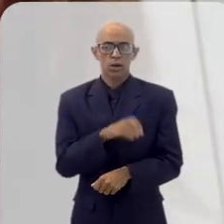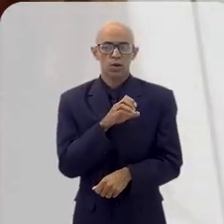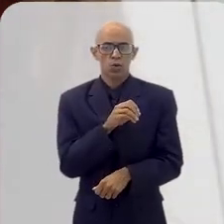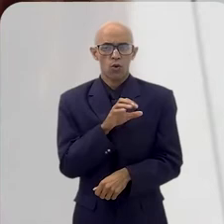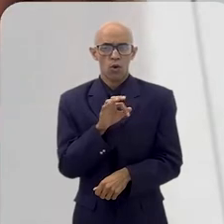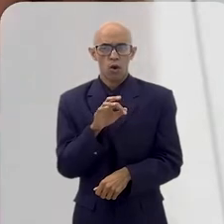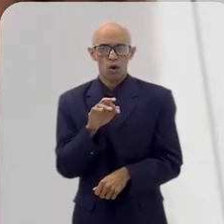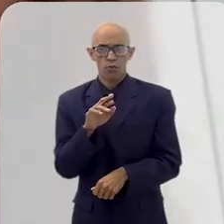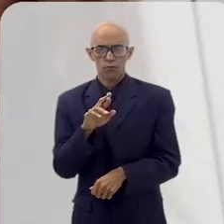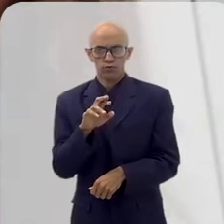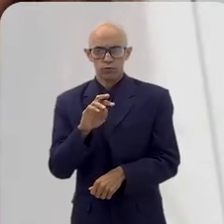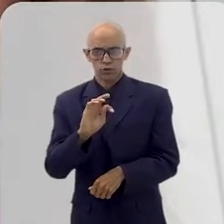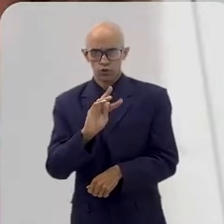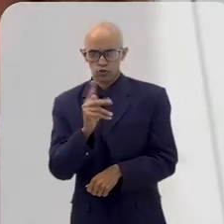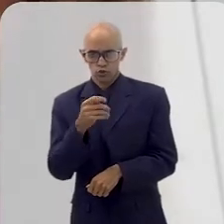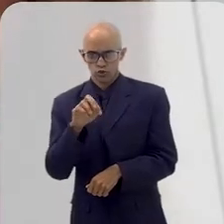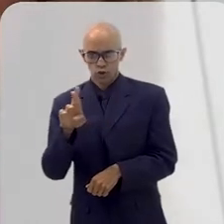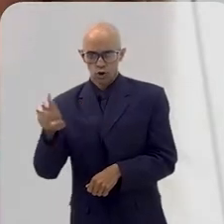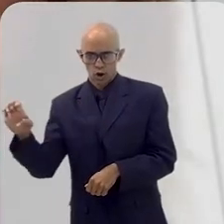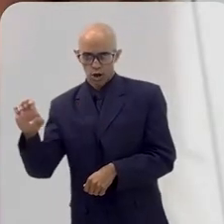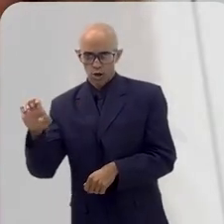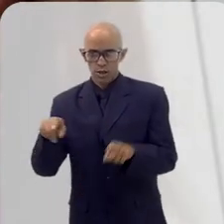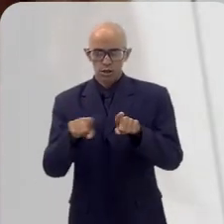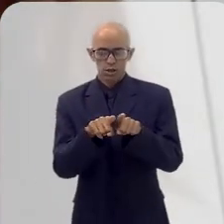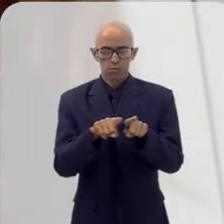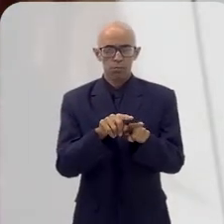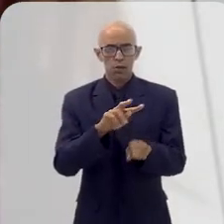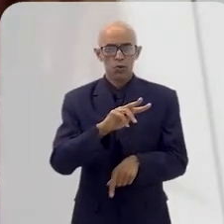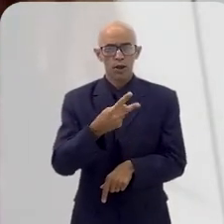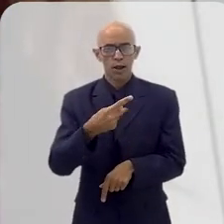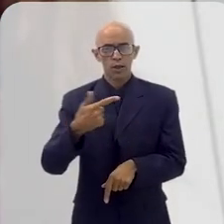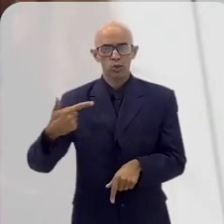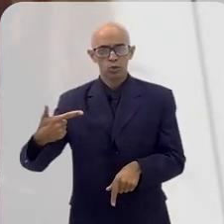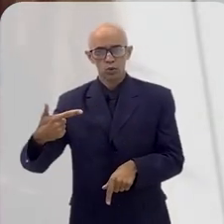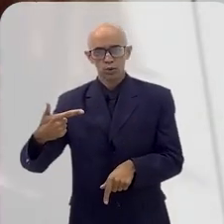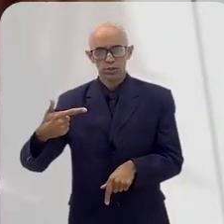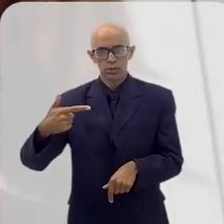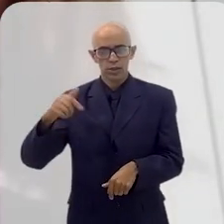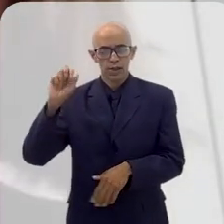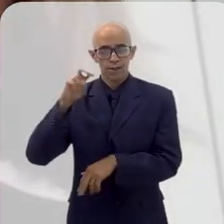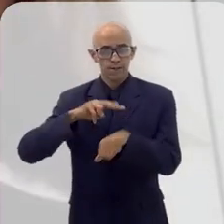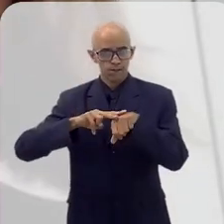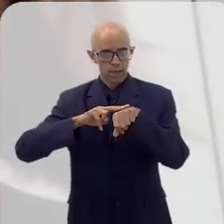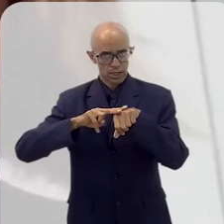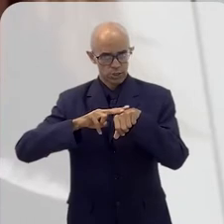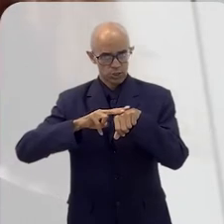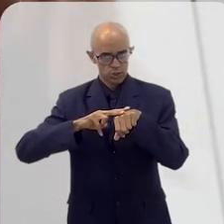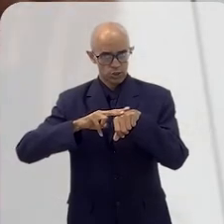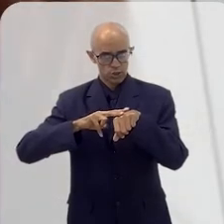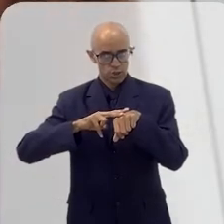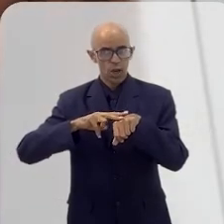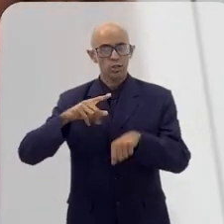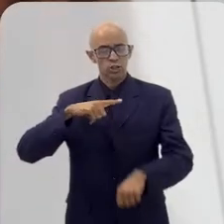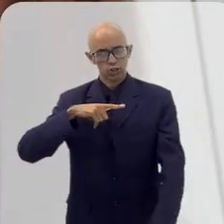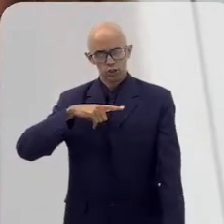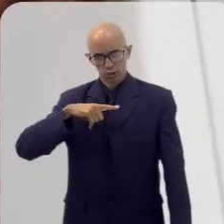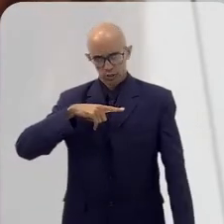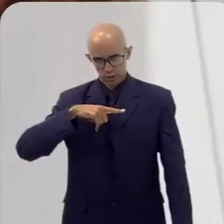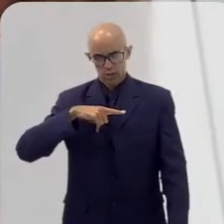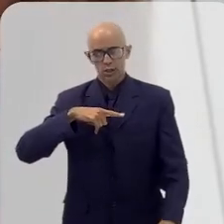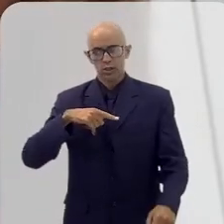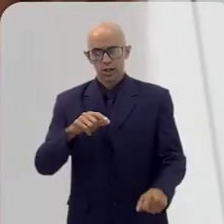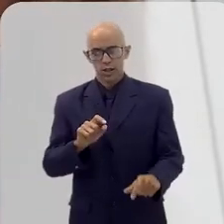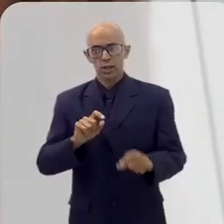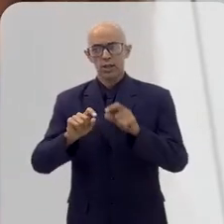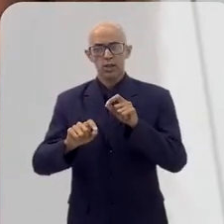que é a eólica offshore e o hidrogênio verde. No Norte Fluminense, nós temos bastante vocação para a